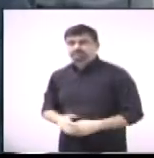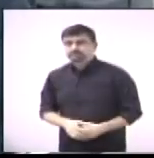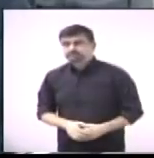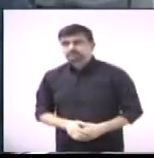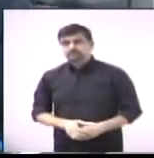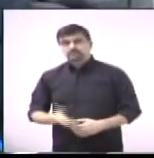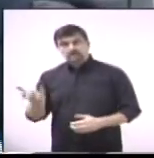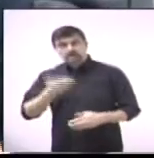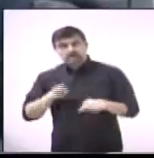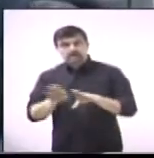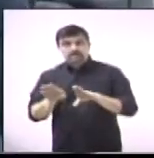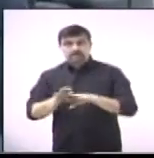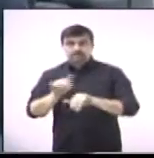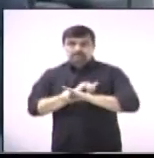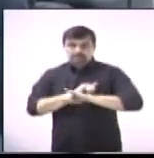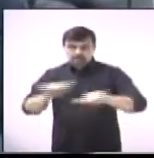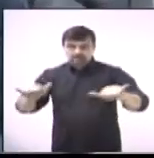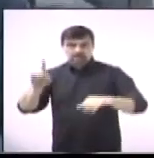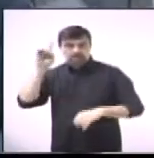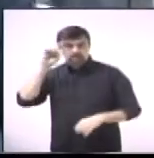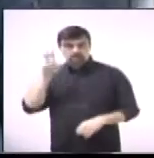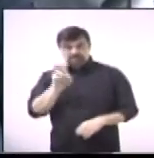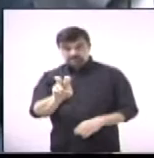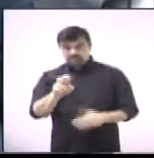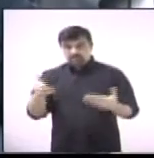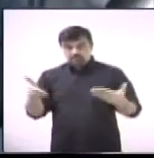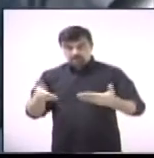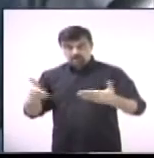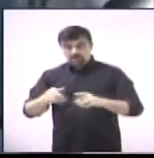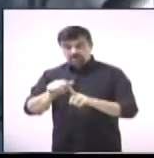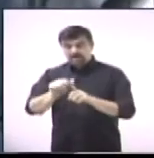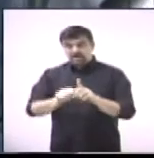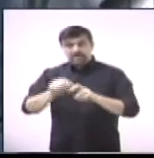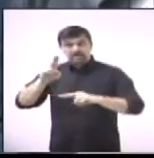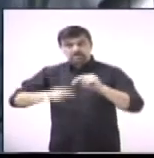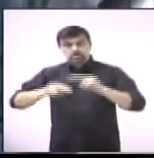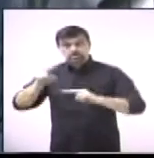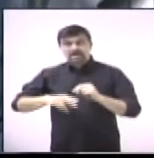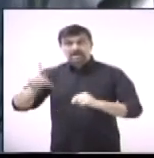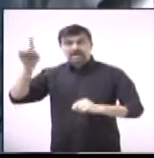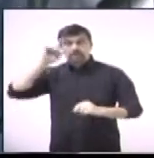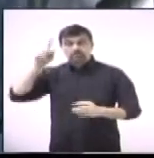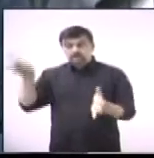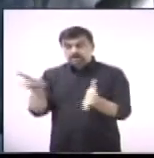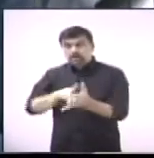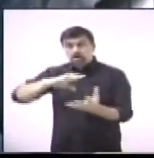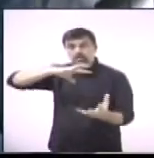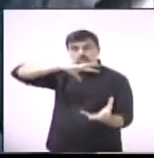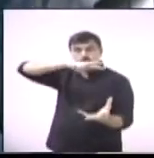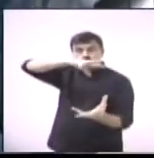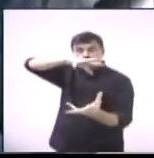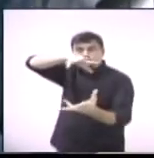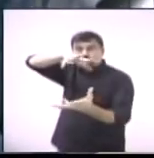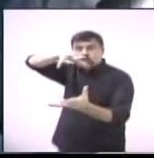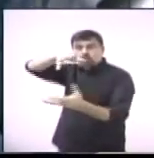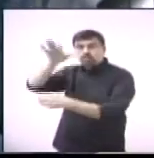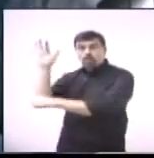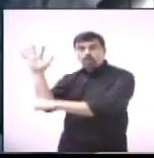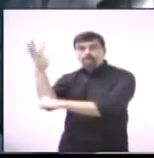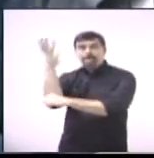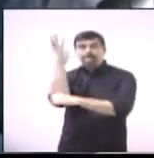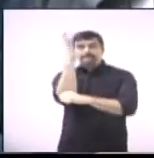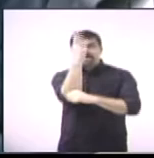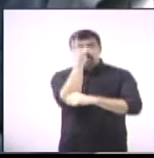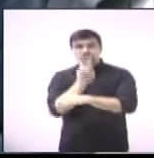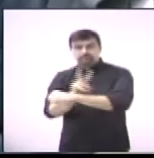Gostaria também de dizer, presidente, que no dia 5 agora, no mês de junho, foi o Dia Mundial do Meio Ambiente. Gostaria de mandar um alerta para